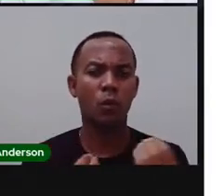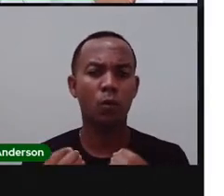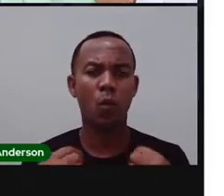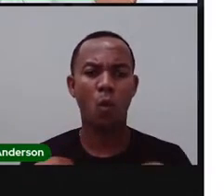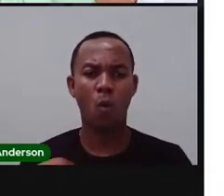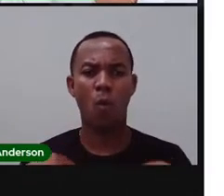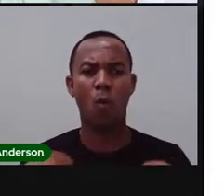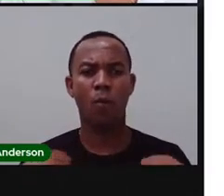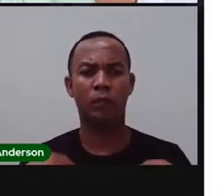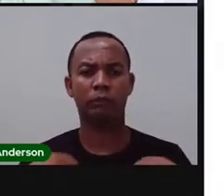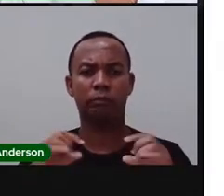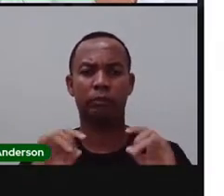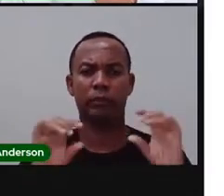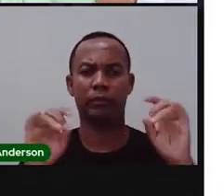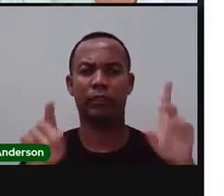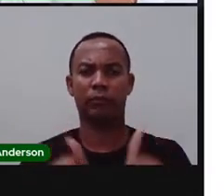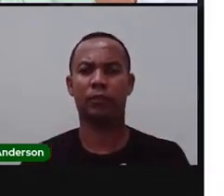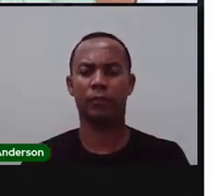roupas de couro.